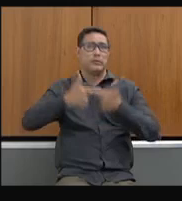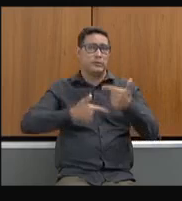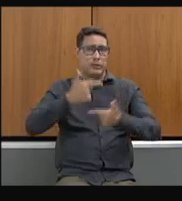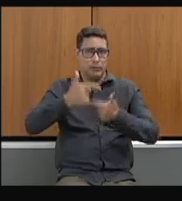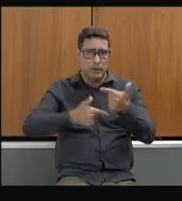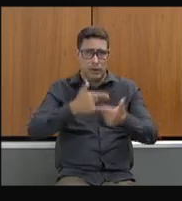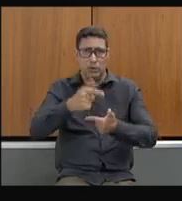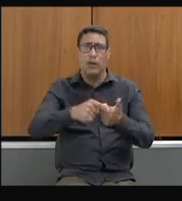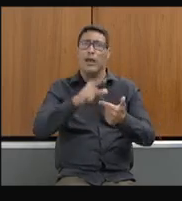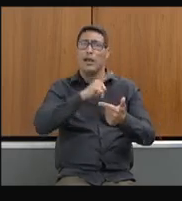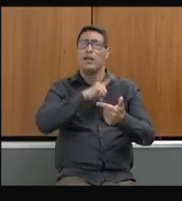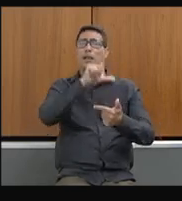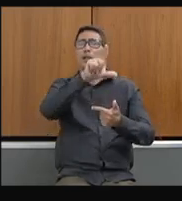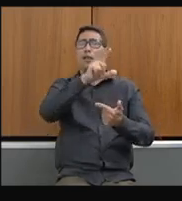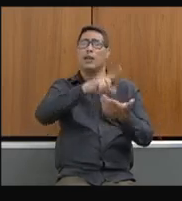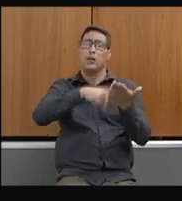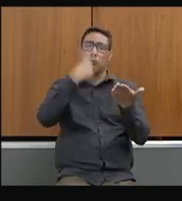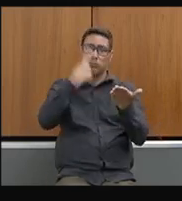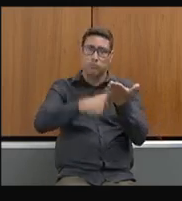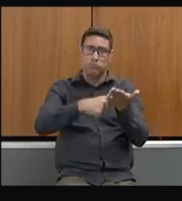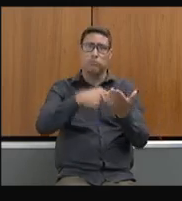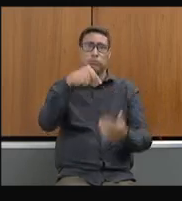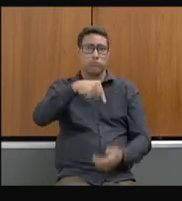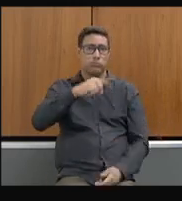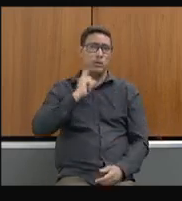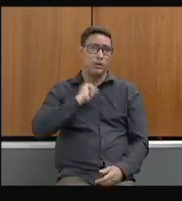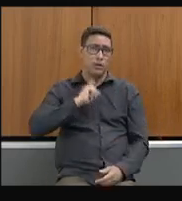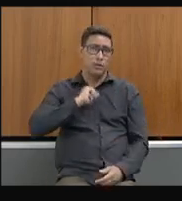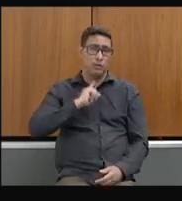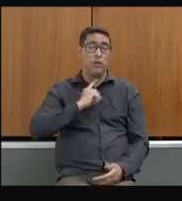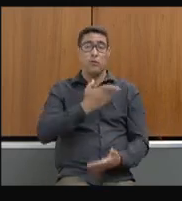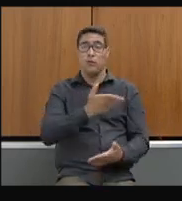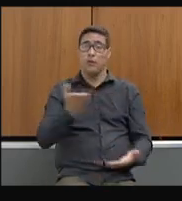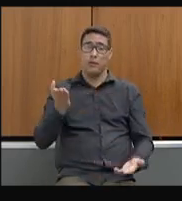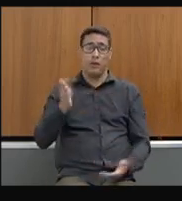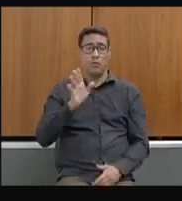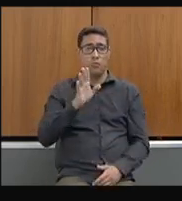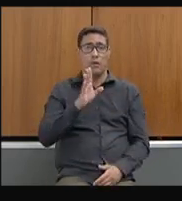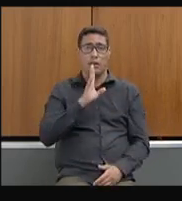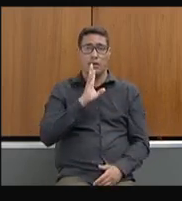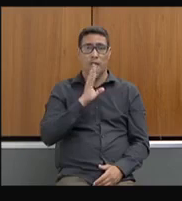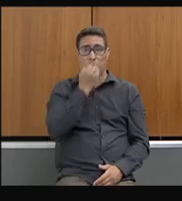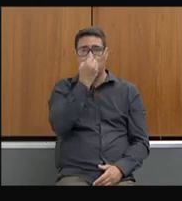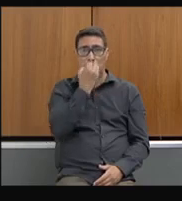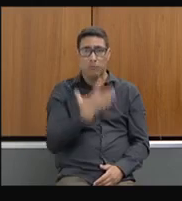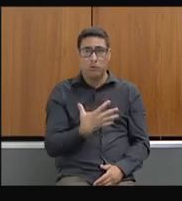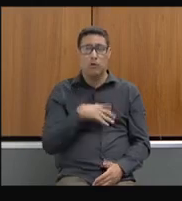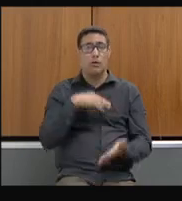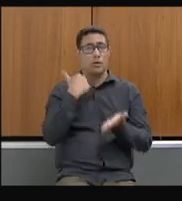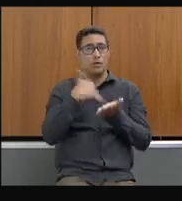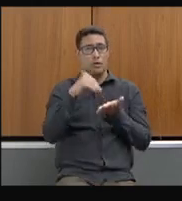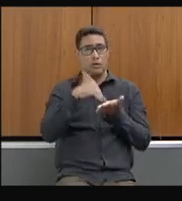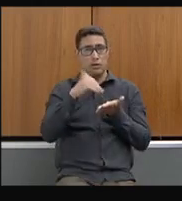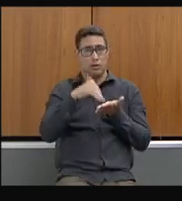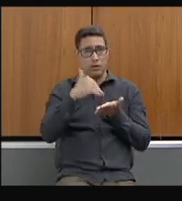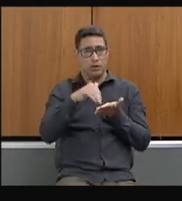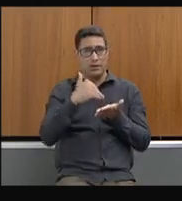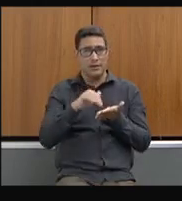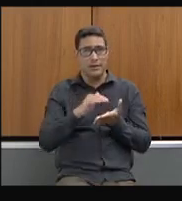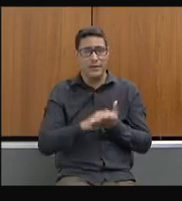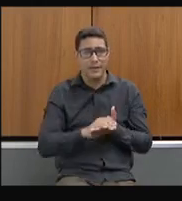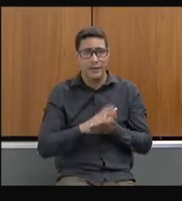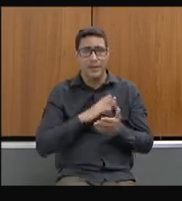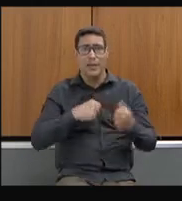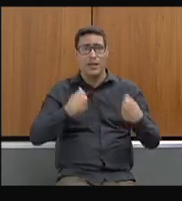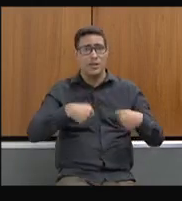realmente tem compromisso com Minas Gerais. E você é um exemplo de secretária. Estou escutando aqui o nosso colega deputado Tito, é isso mesmo, Tito, nós precisamos